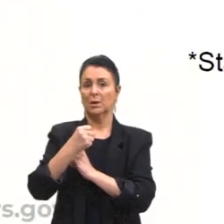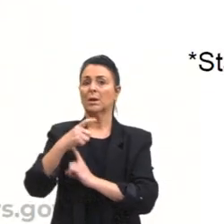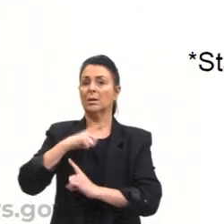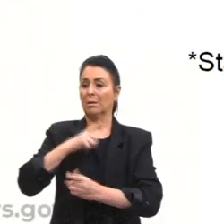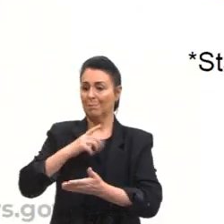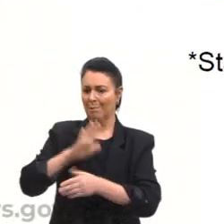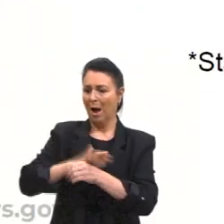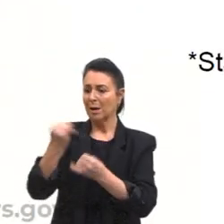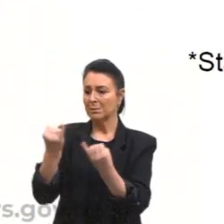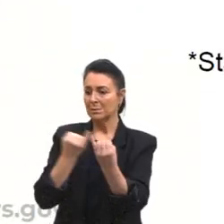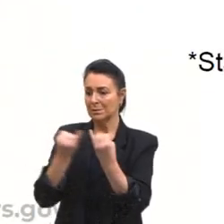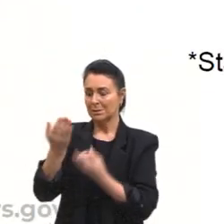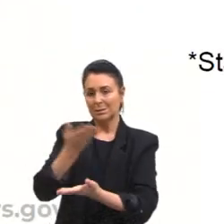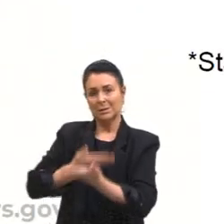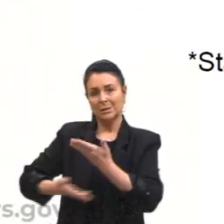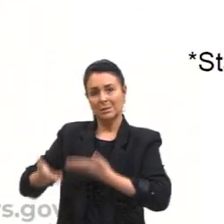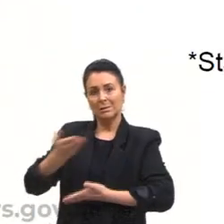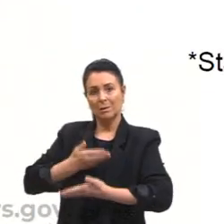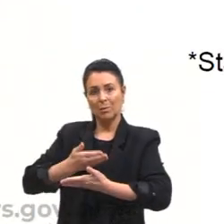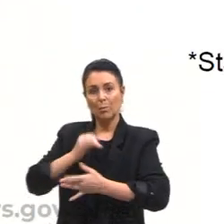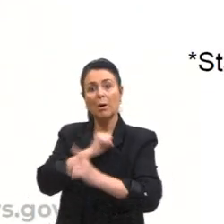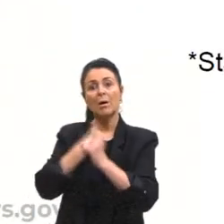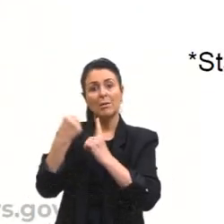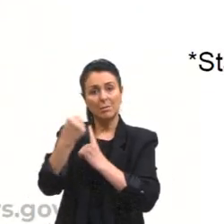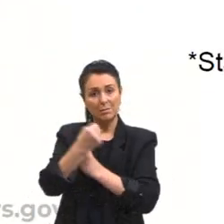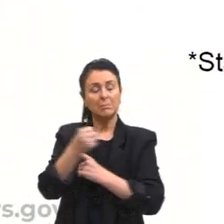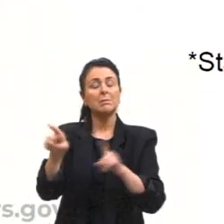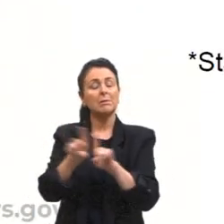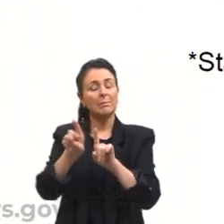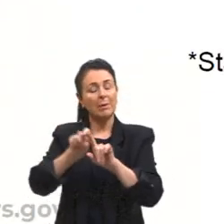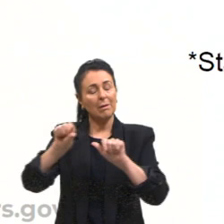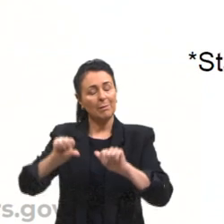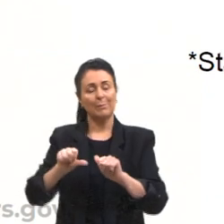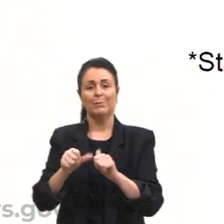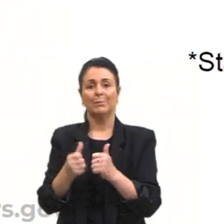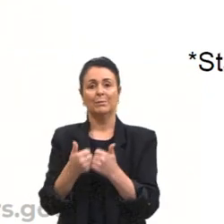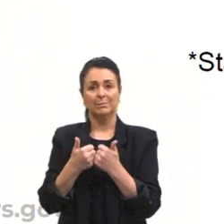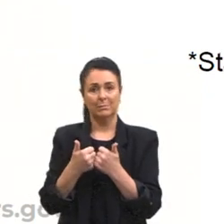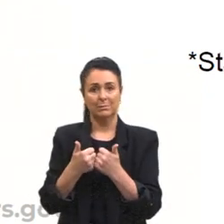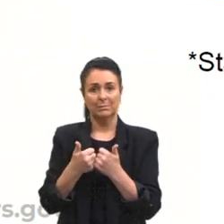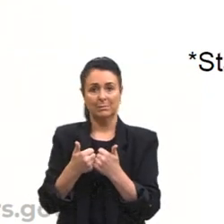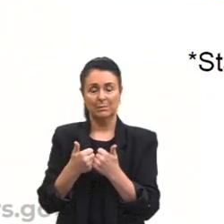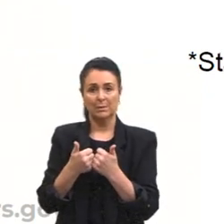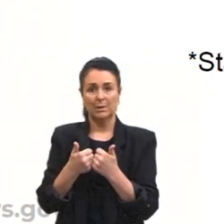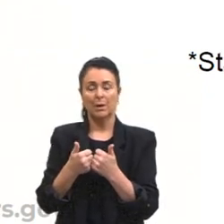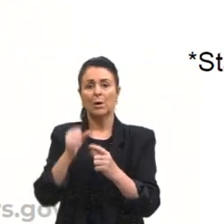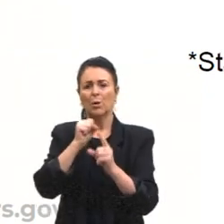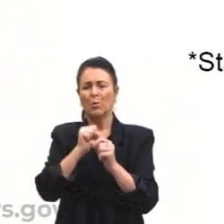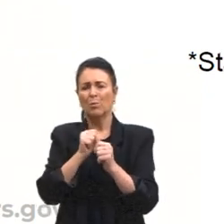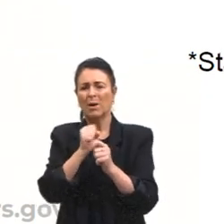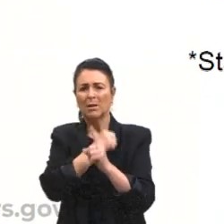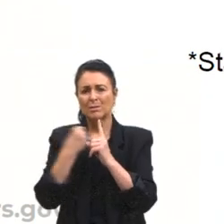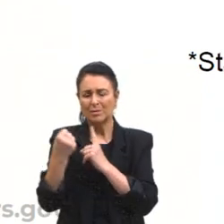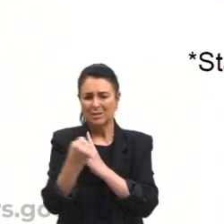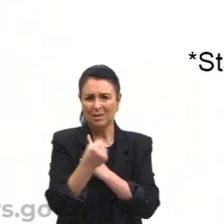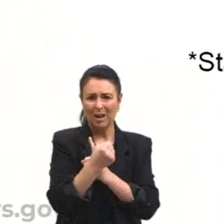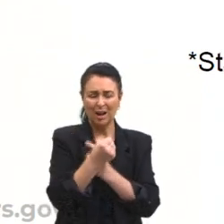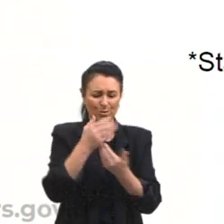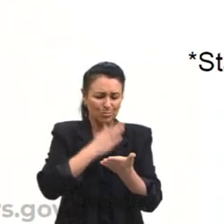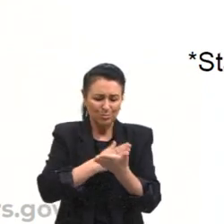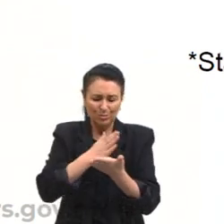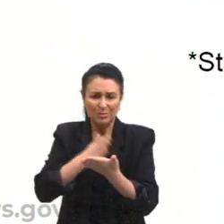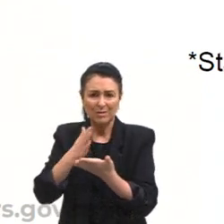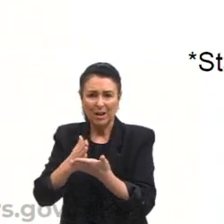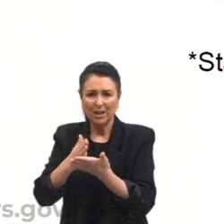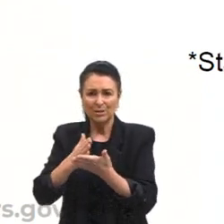interação, a sociedade é melhor. Segundo ele, uma sociedade muito dividida, muito dicotomizada,